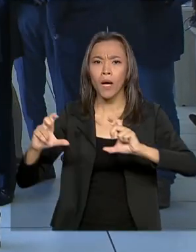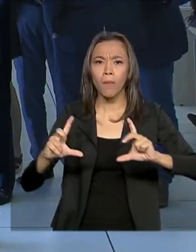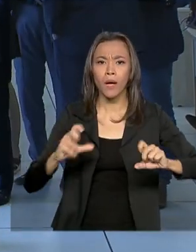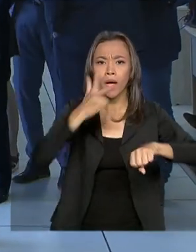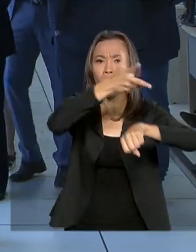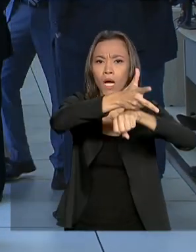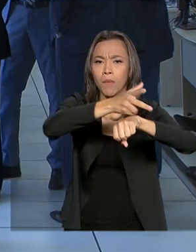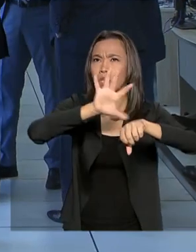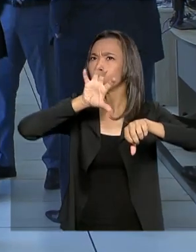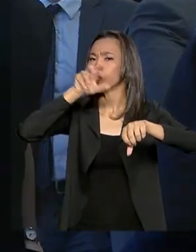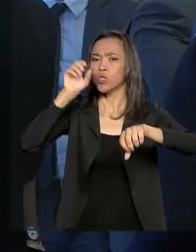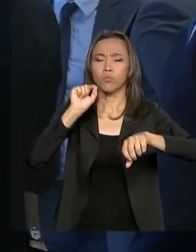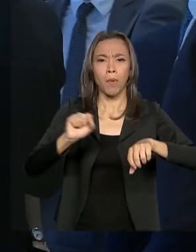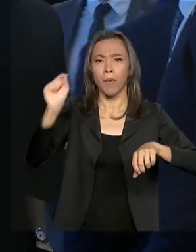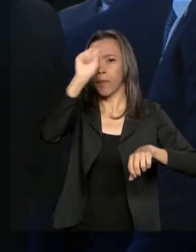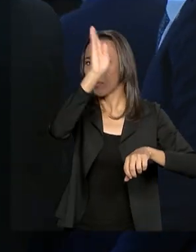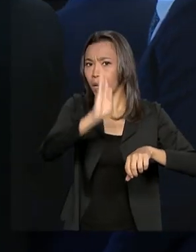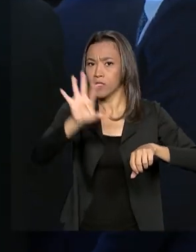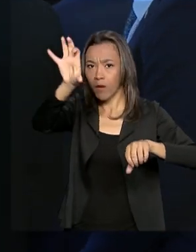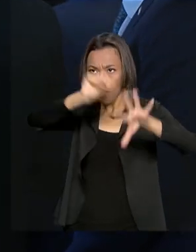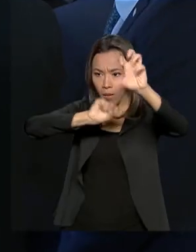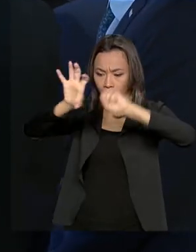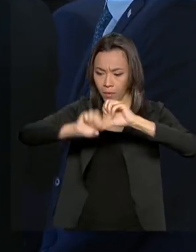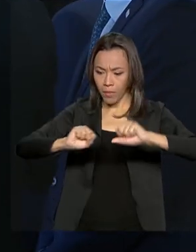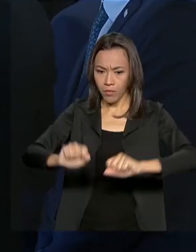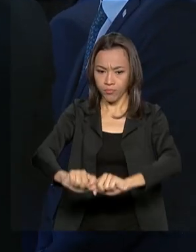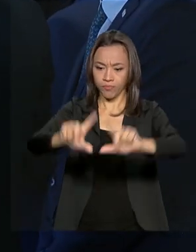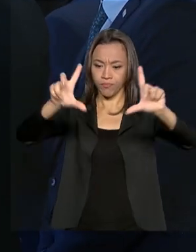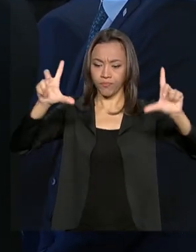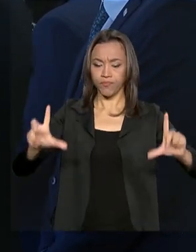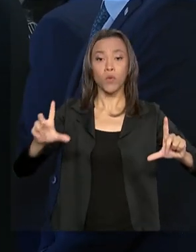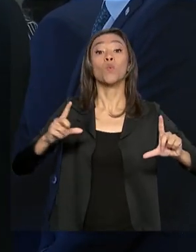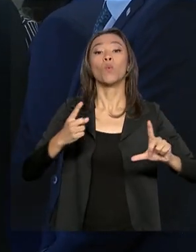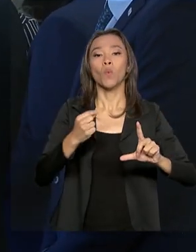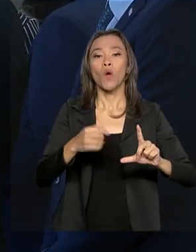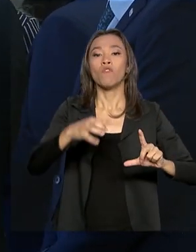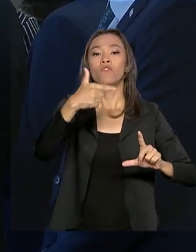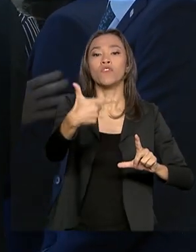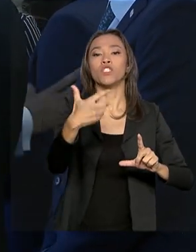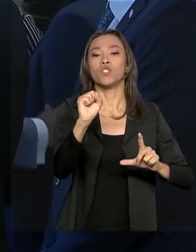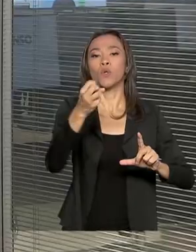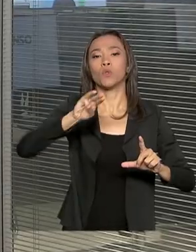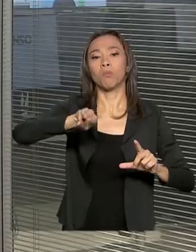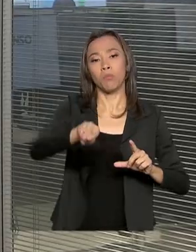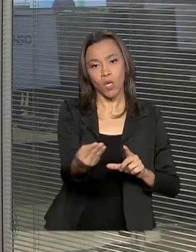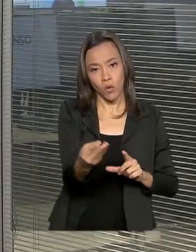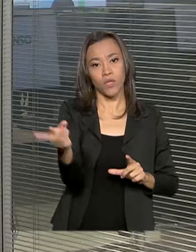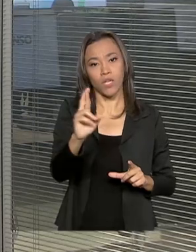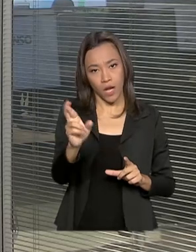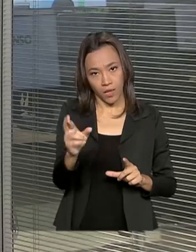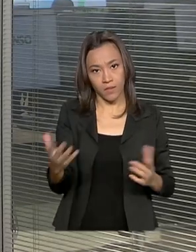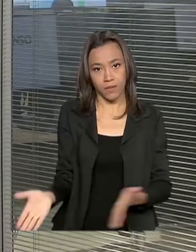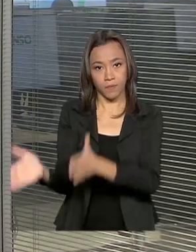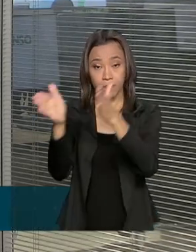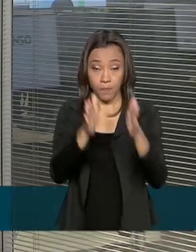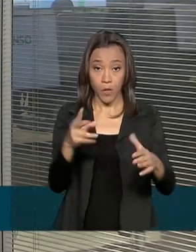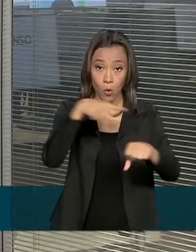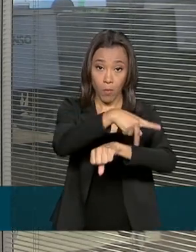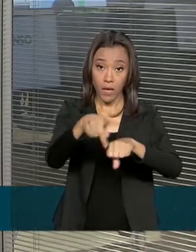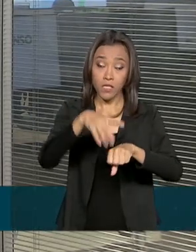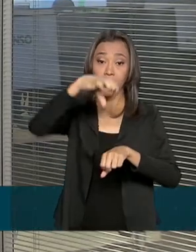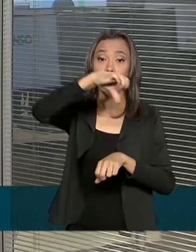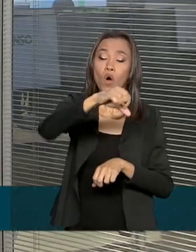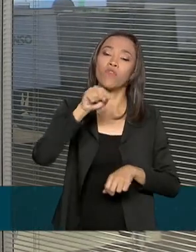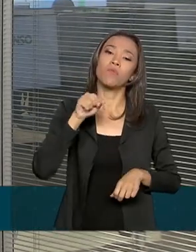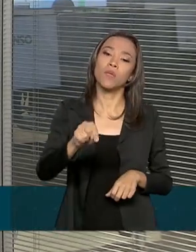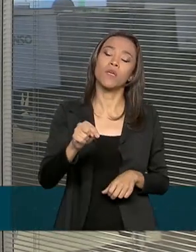locais em todo o país. O projeto custou R$ 28 milhões. O país conta com mais de 9.600